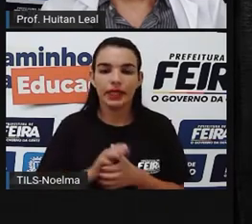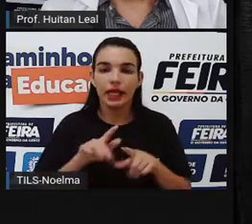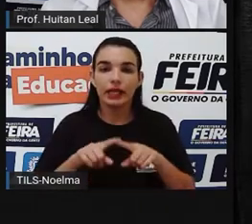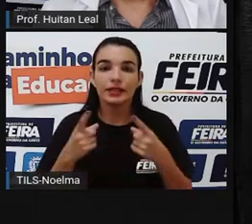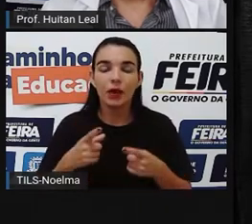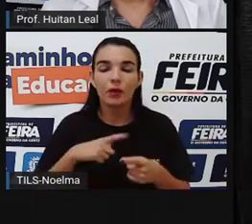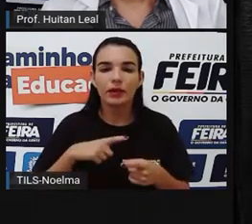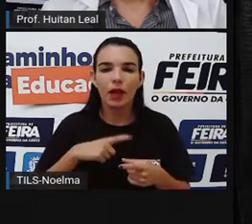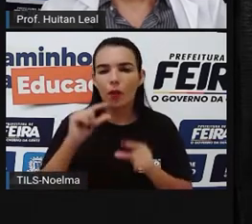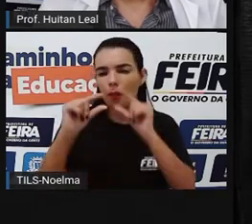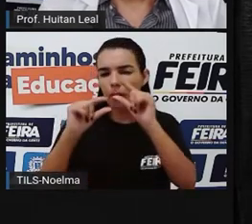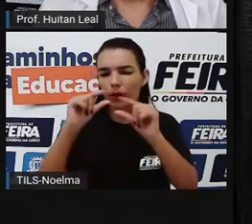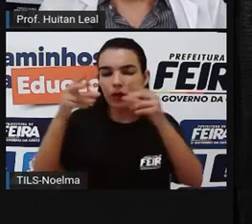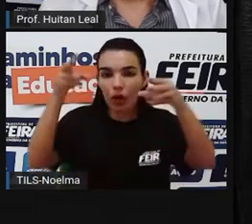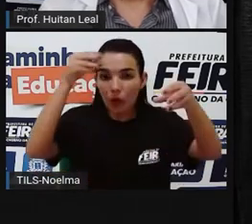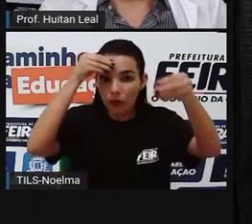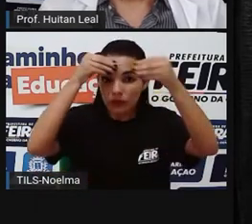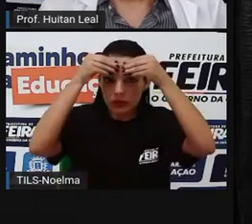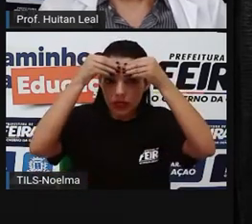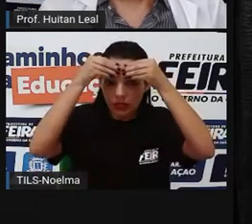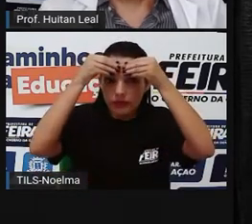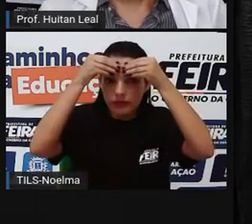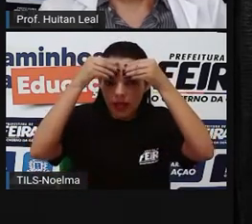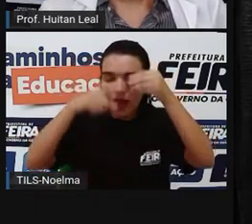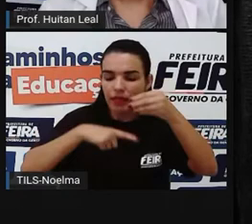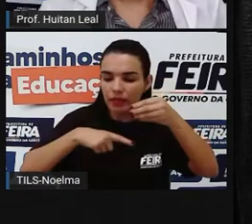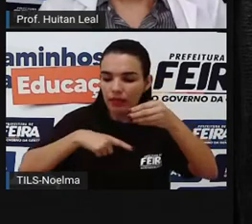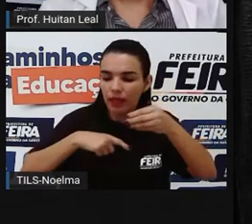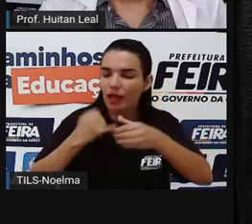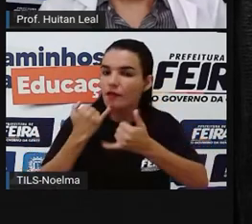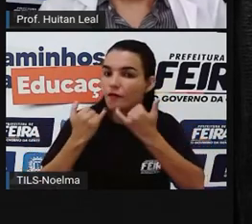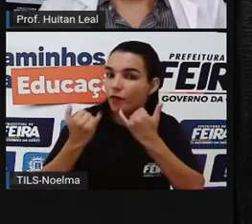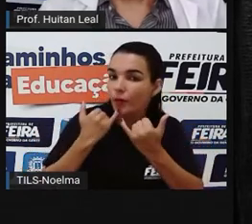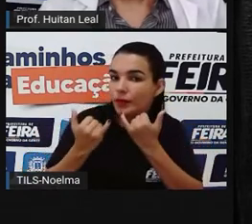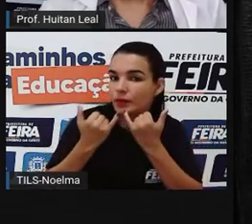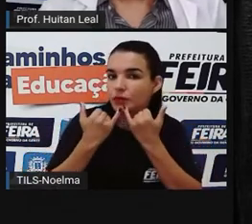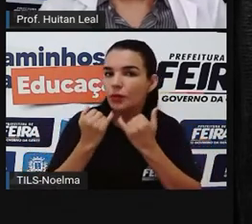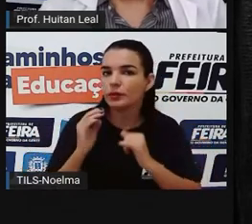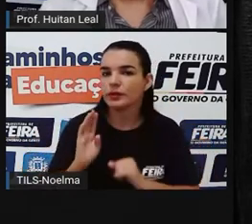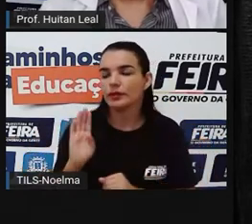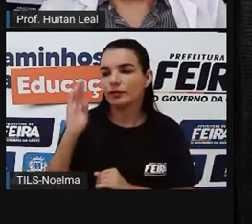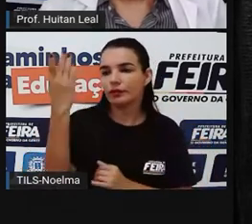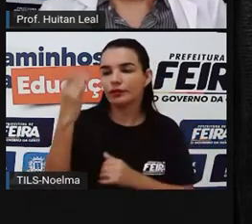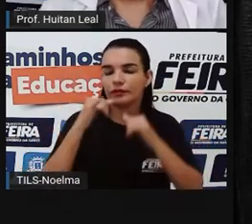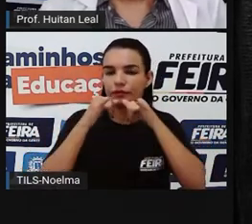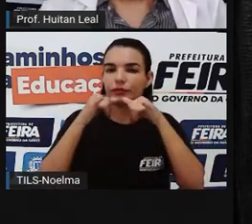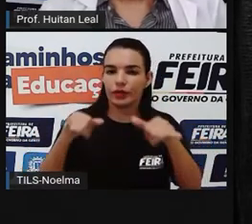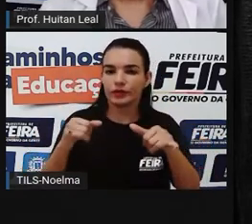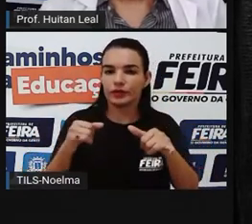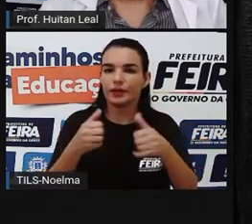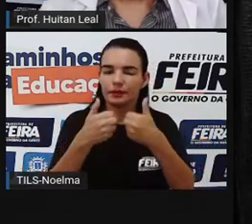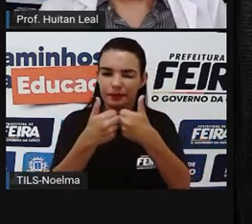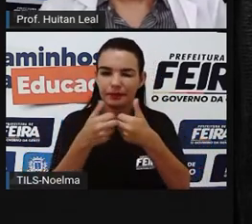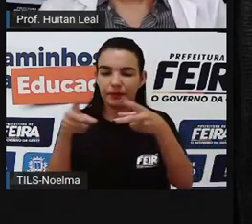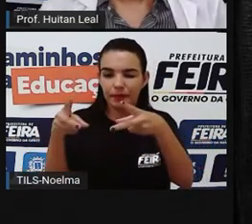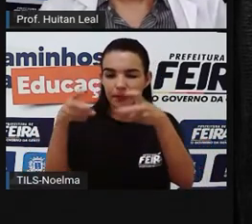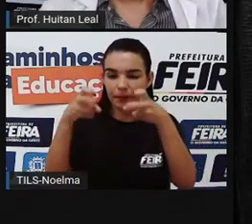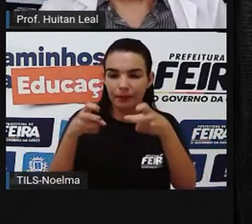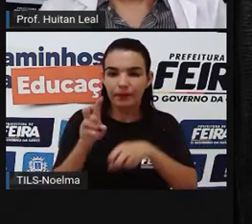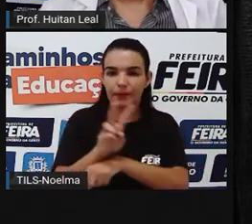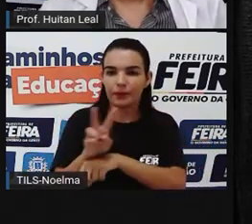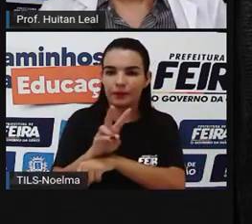eu trouxe para vocês esse vídeo que traz informações sobre fake news. Então, vamos ver?